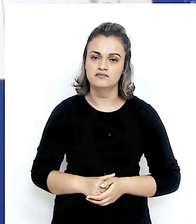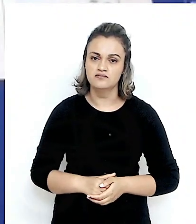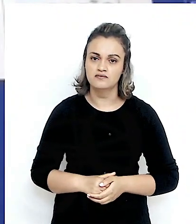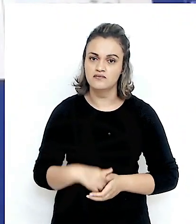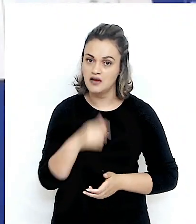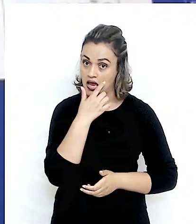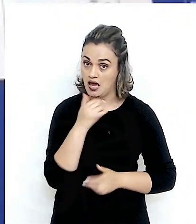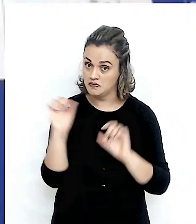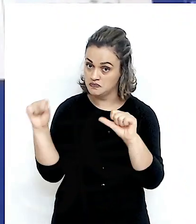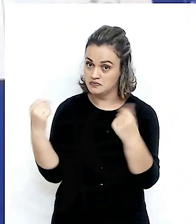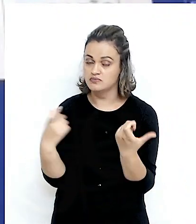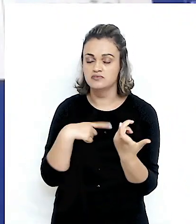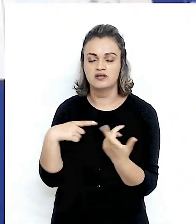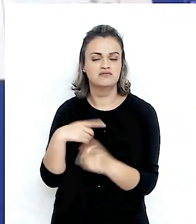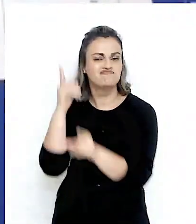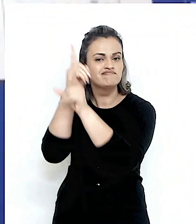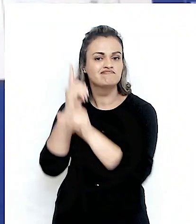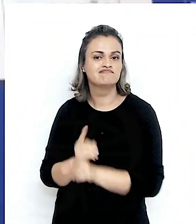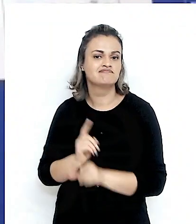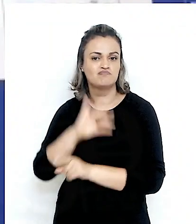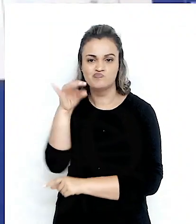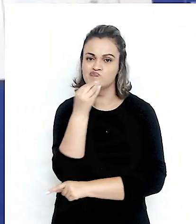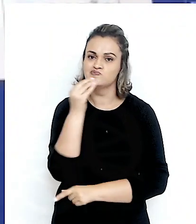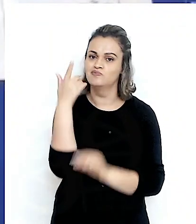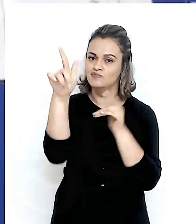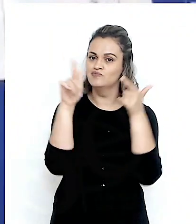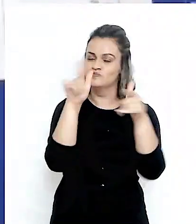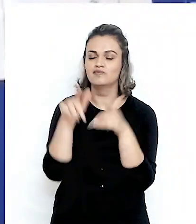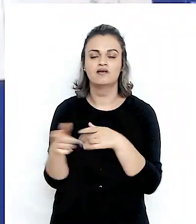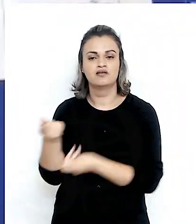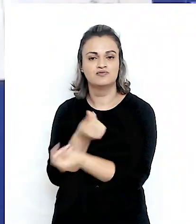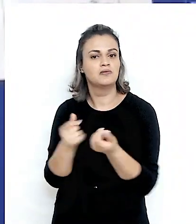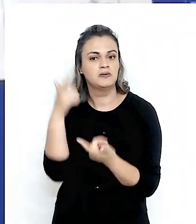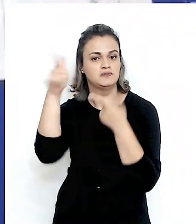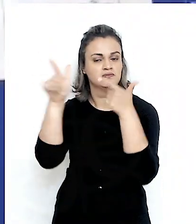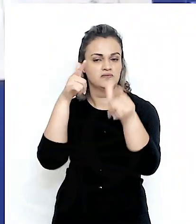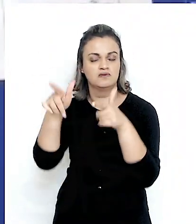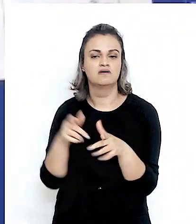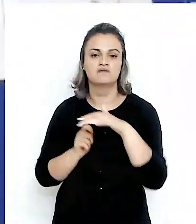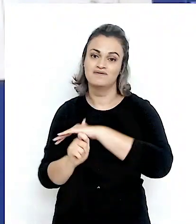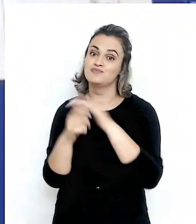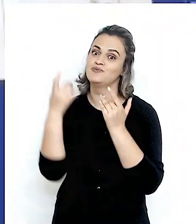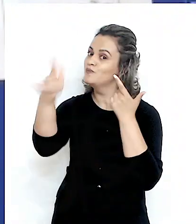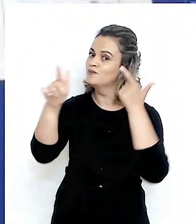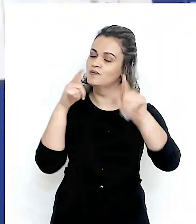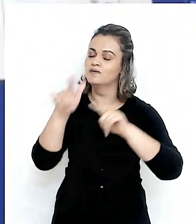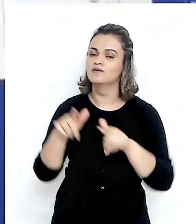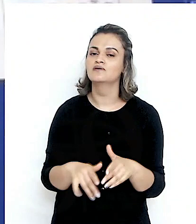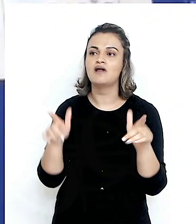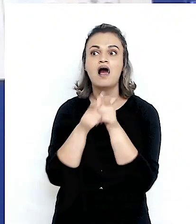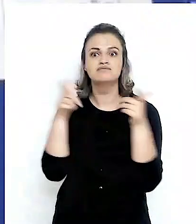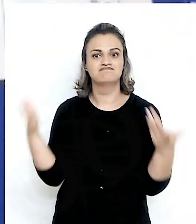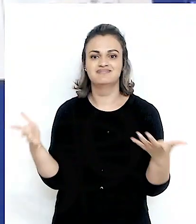há um esforço grande, né, para identificar novas oportunidades, né, de comércio, investimento, ampliar, né, esse